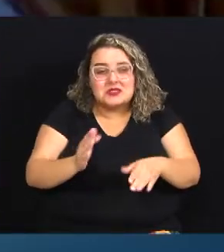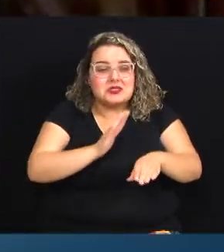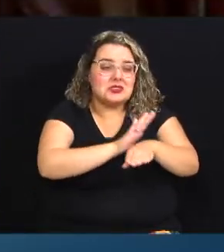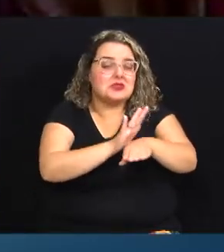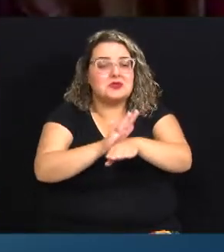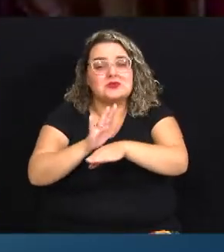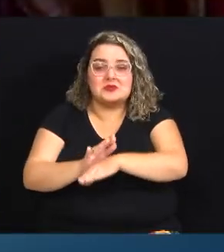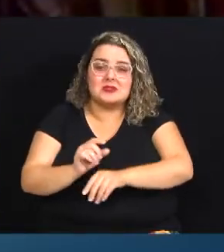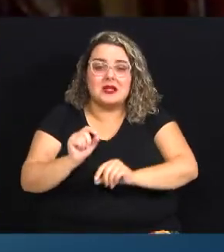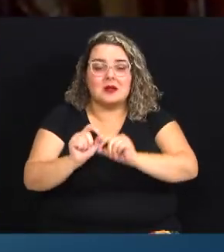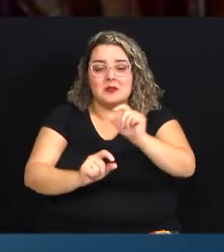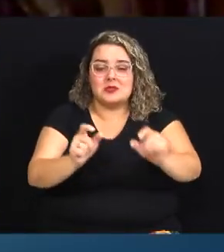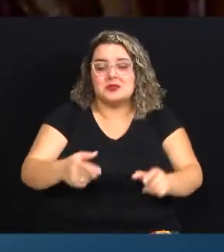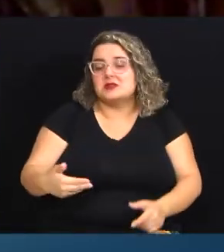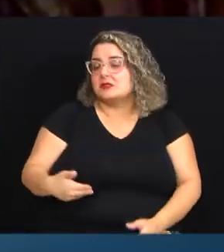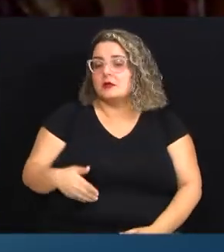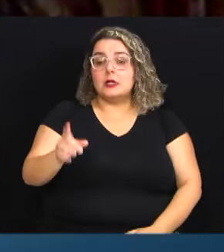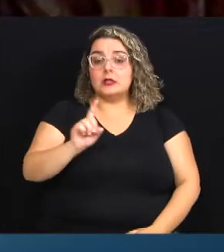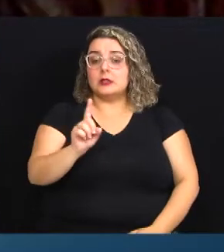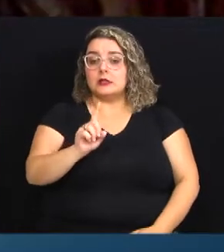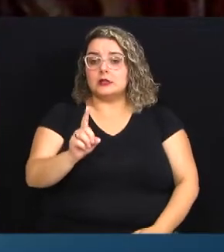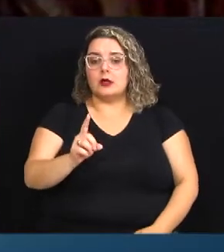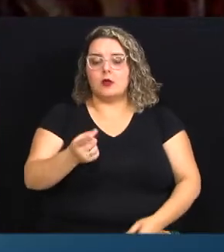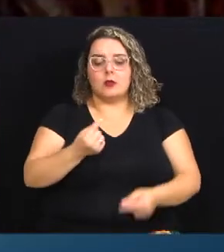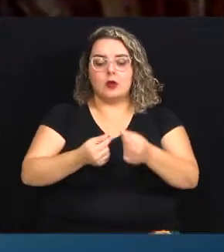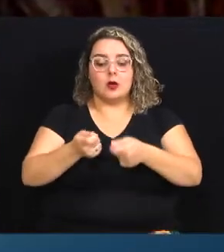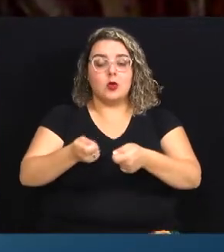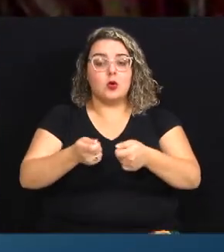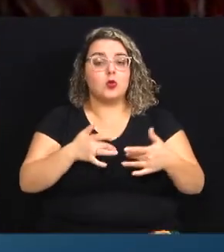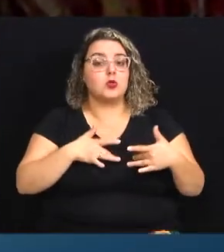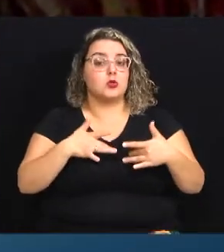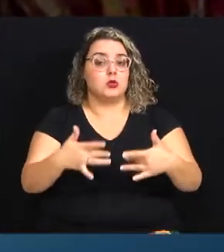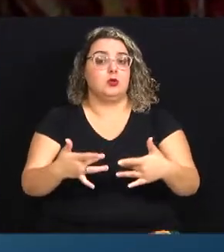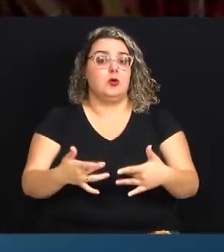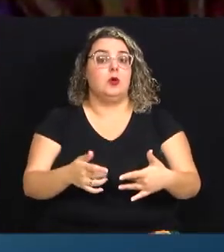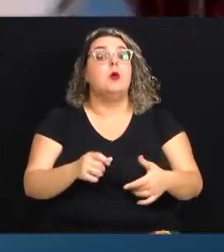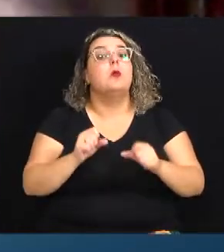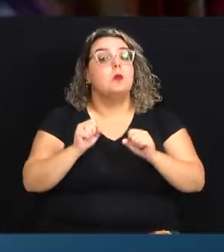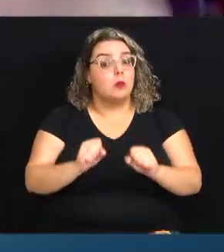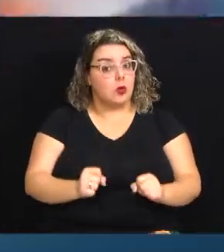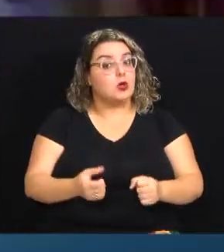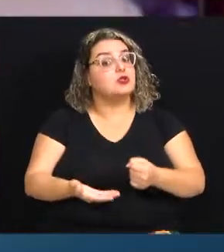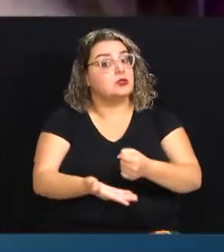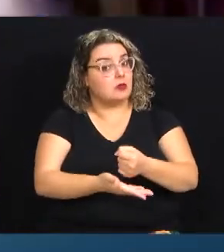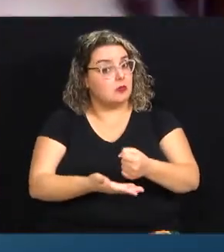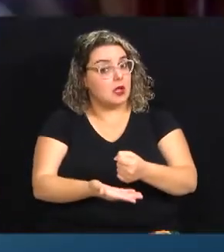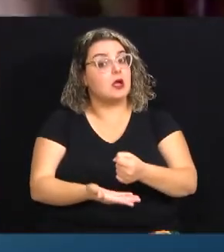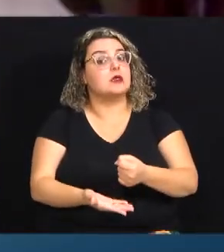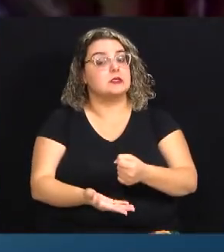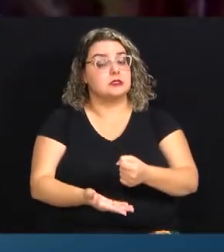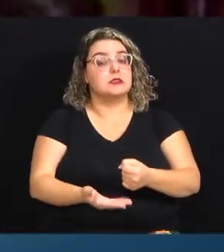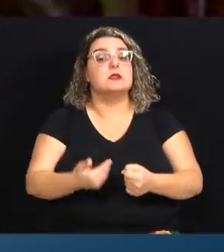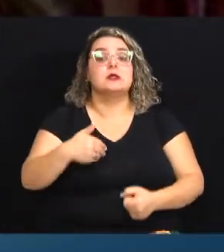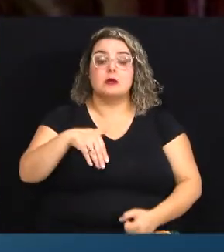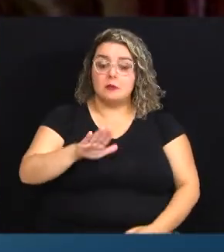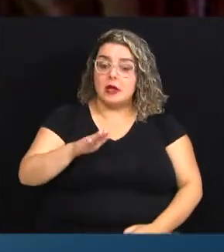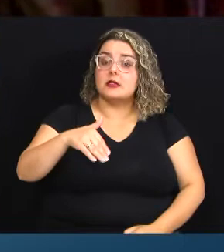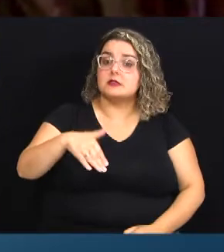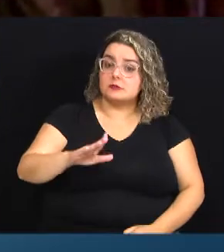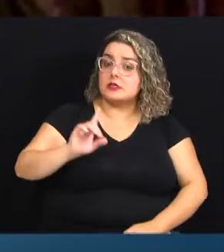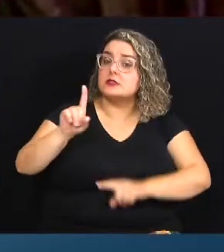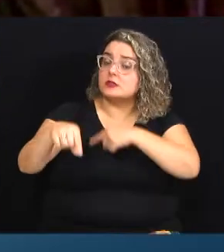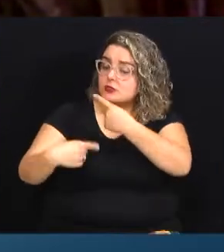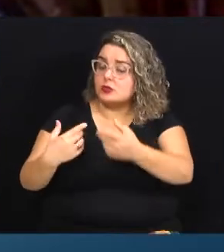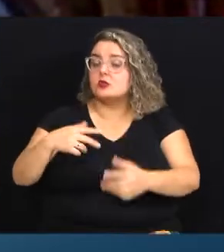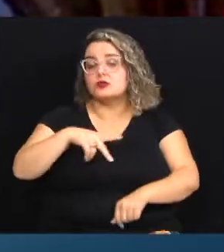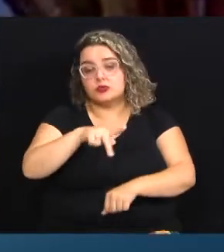quem está passando fome. Não, a economia solidária pode ser uma coisa fundamental, como está sendo cada vez mais em outros países.